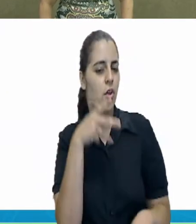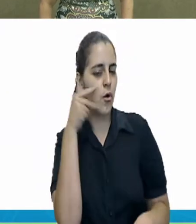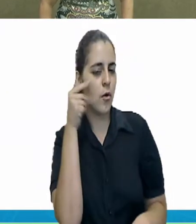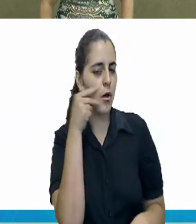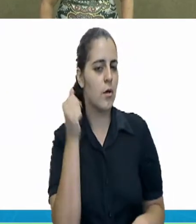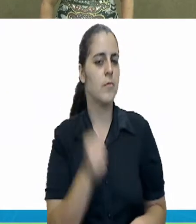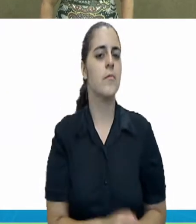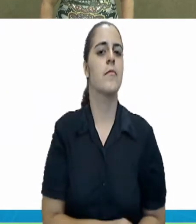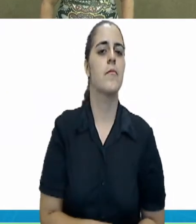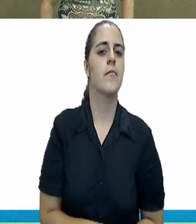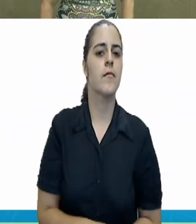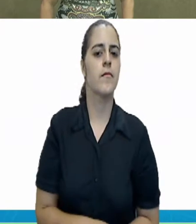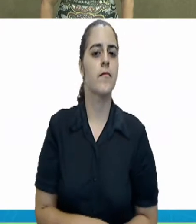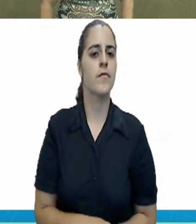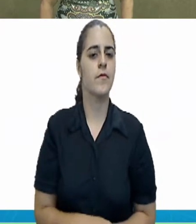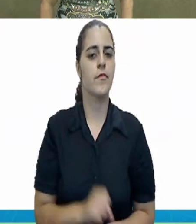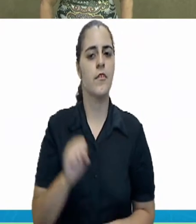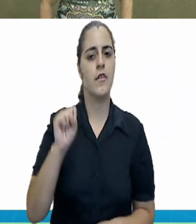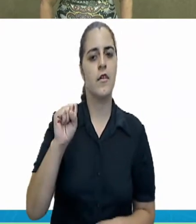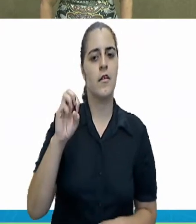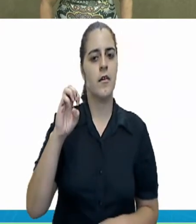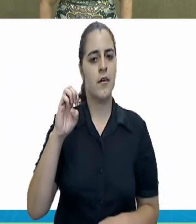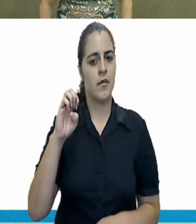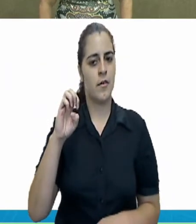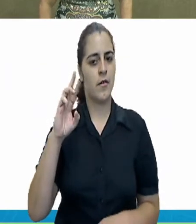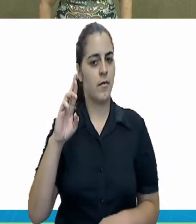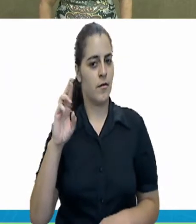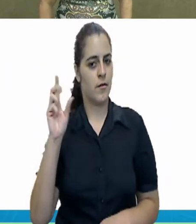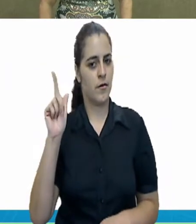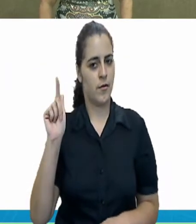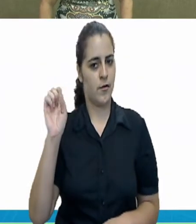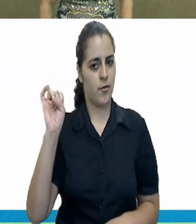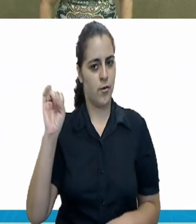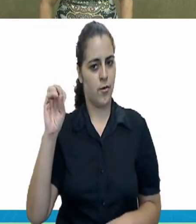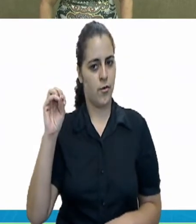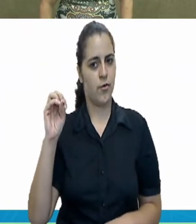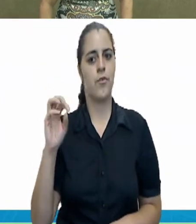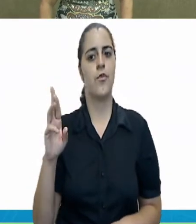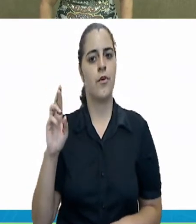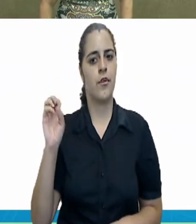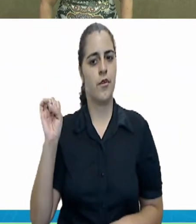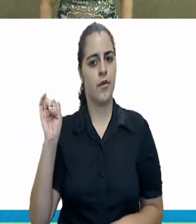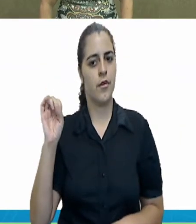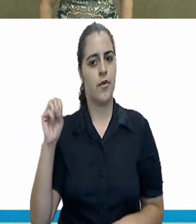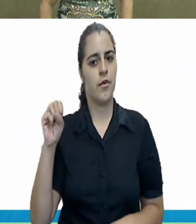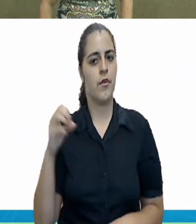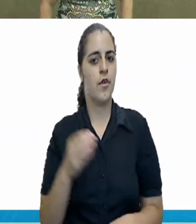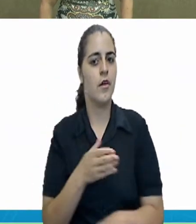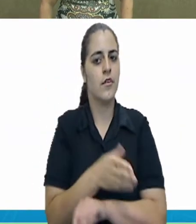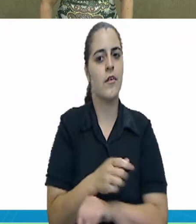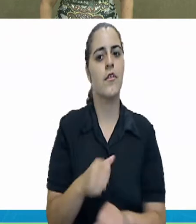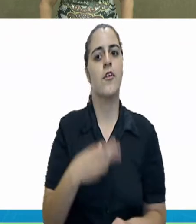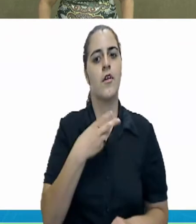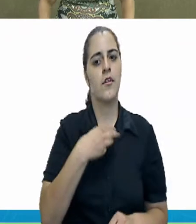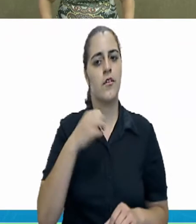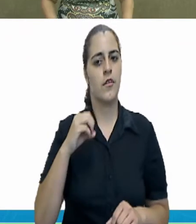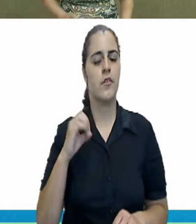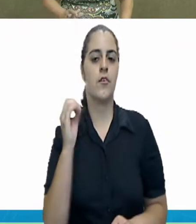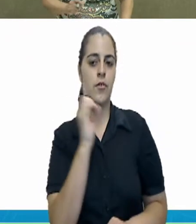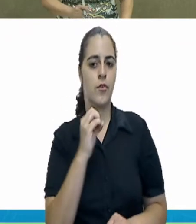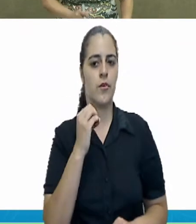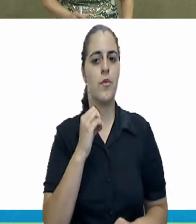de um gato. Sérgio Riso, Folhinha, acesso em 30 de outubro de